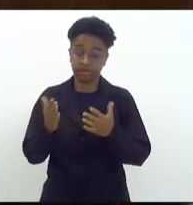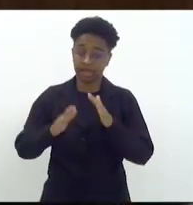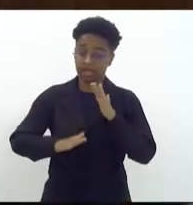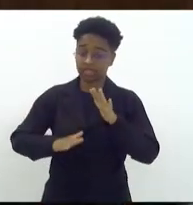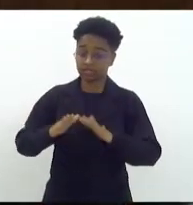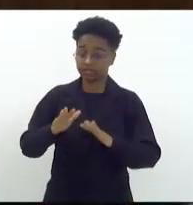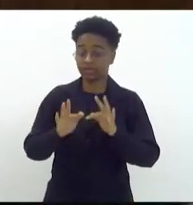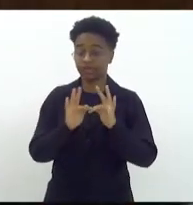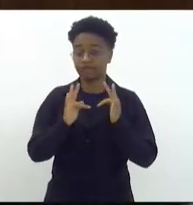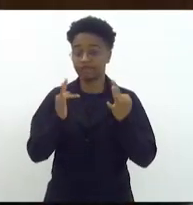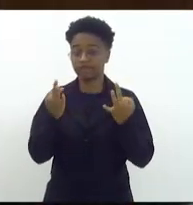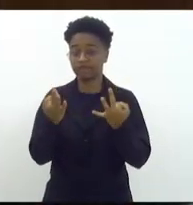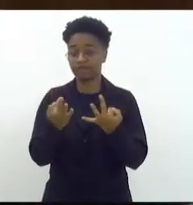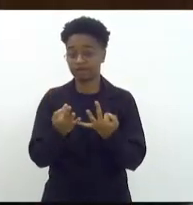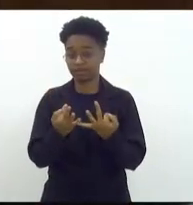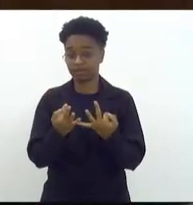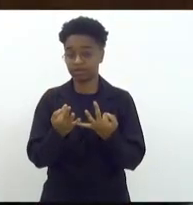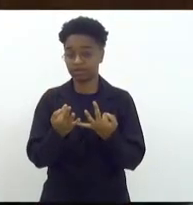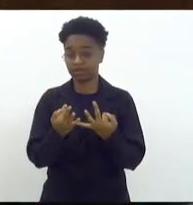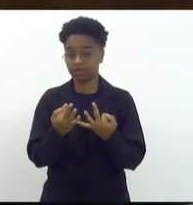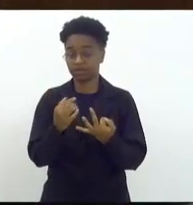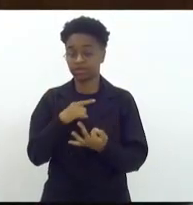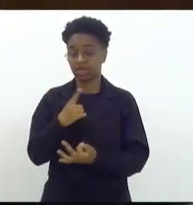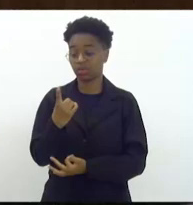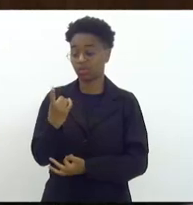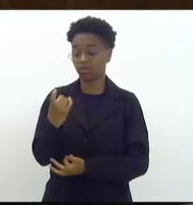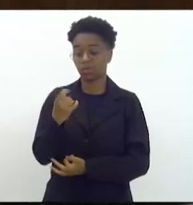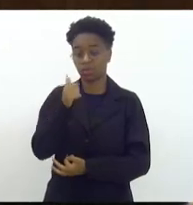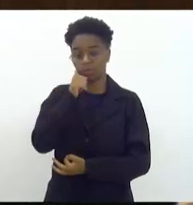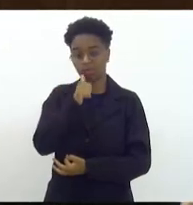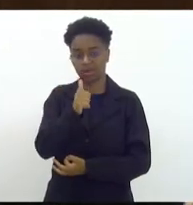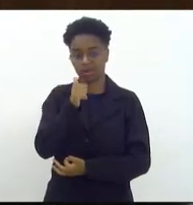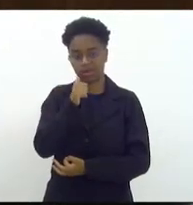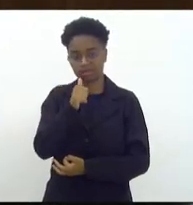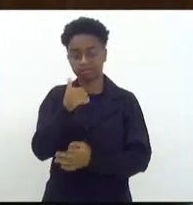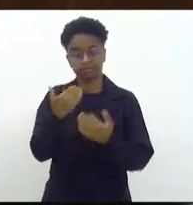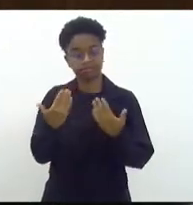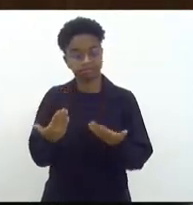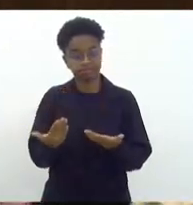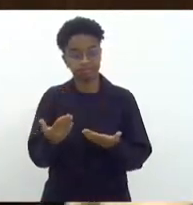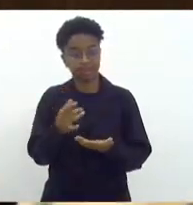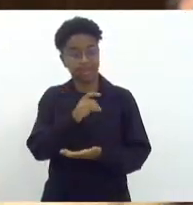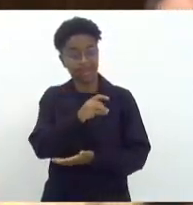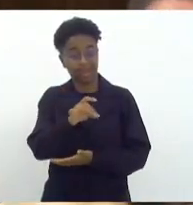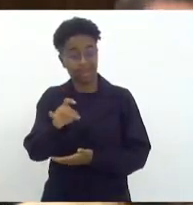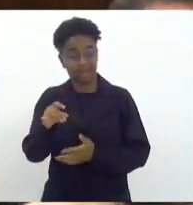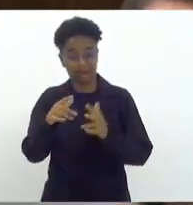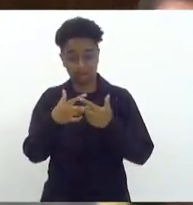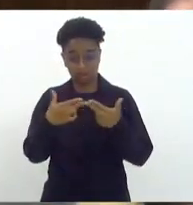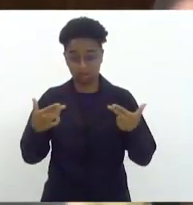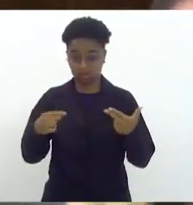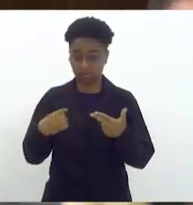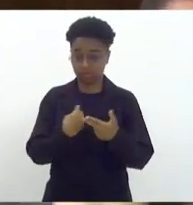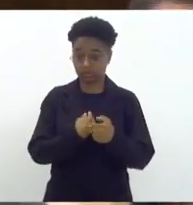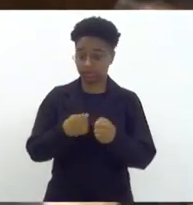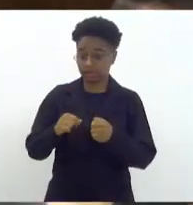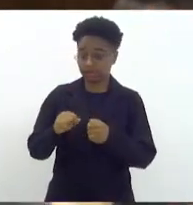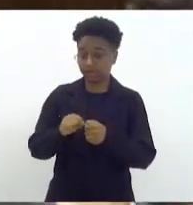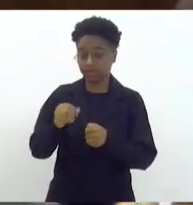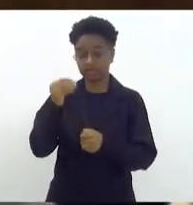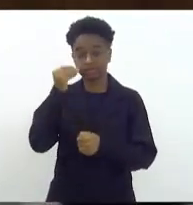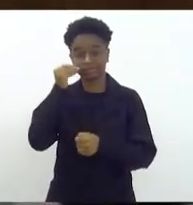família é conduzida por uma mulher solo. Então, cada coisa que a gente faz para